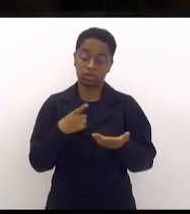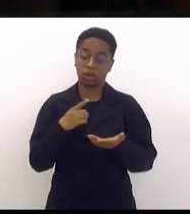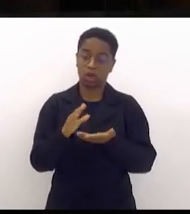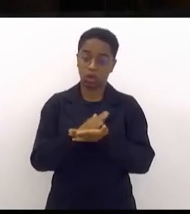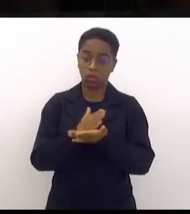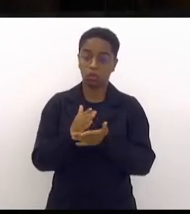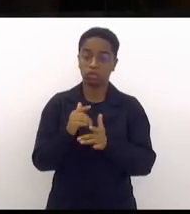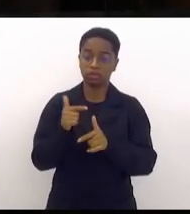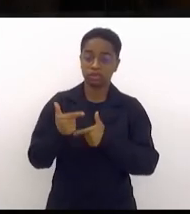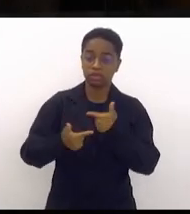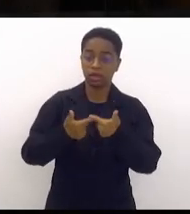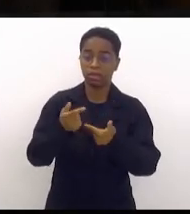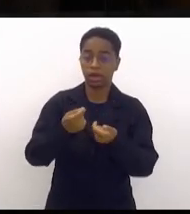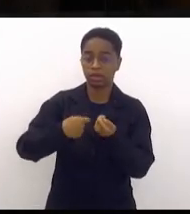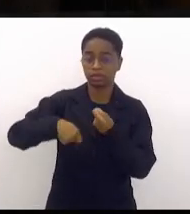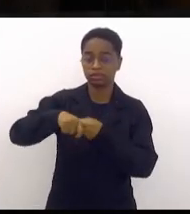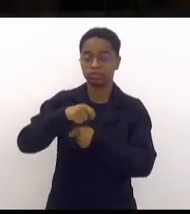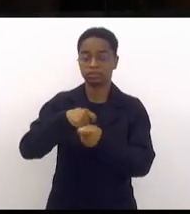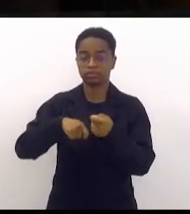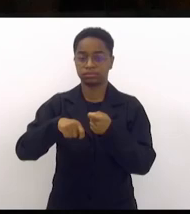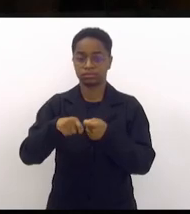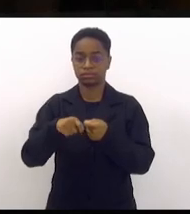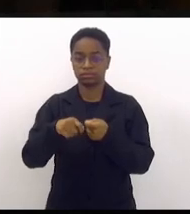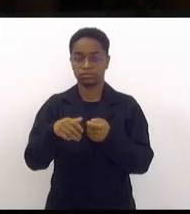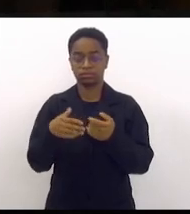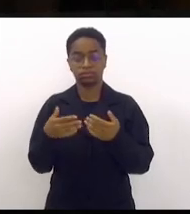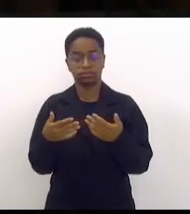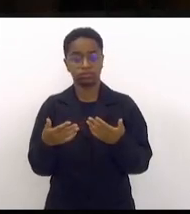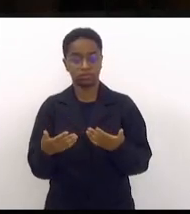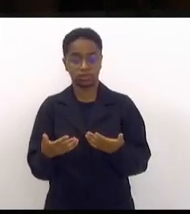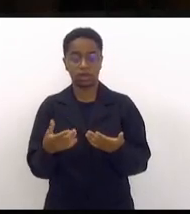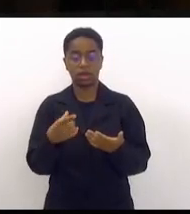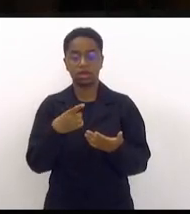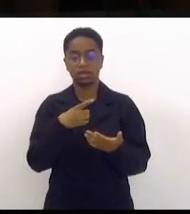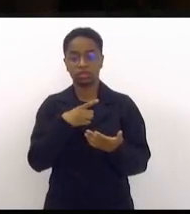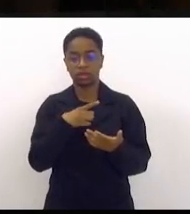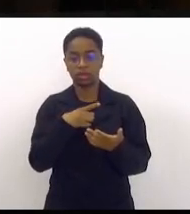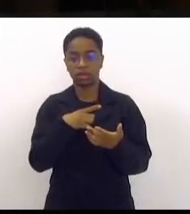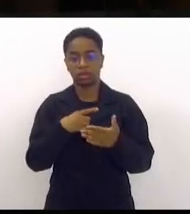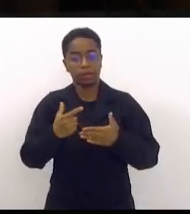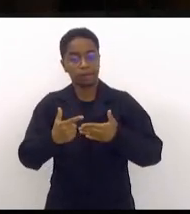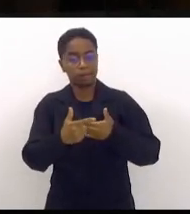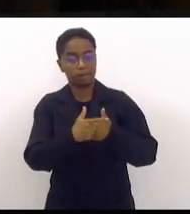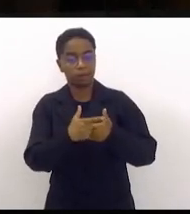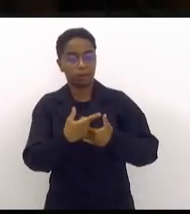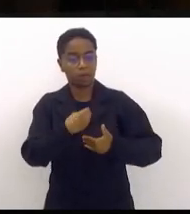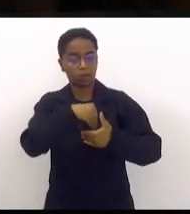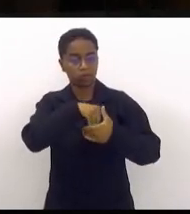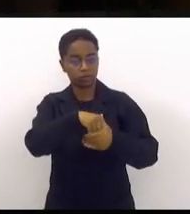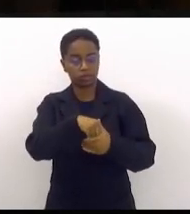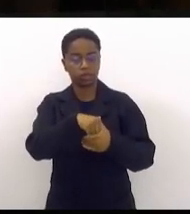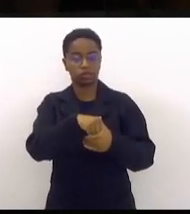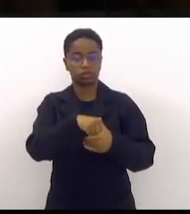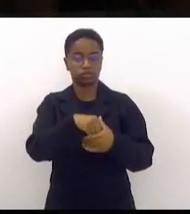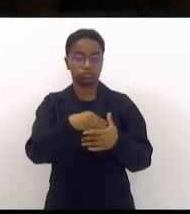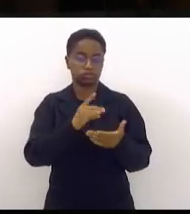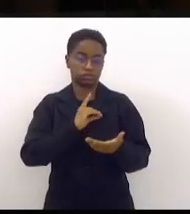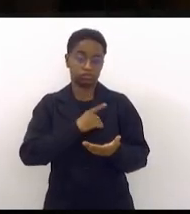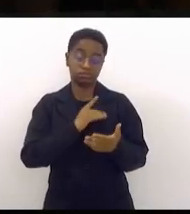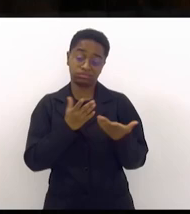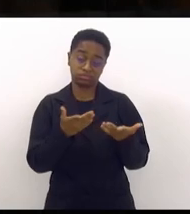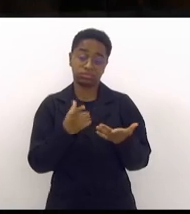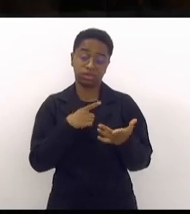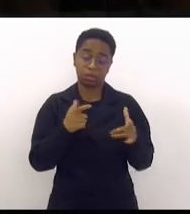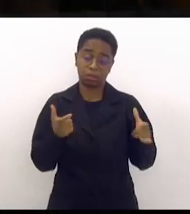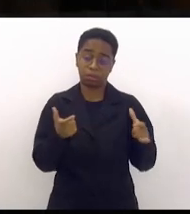trabalho administrativos, os que têm funções internas. Então a gente conta que